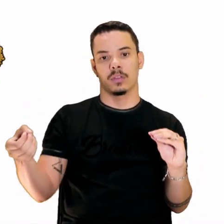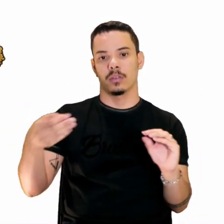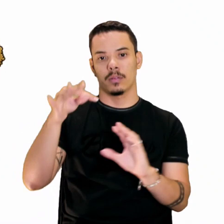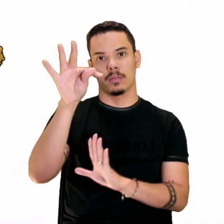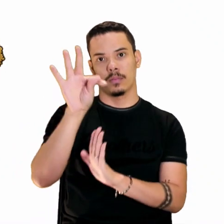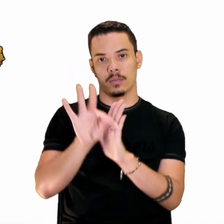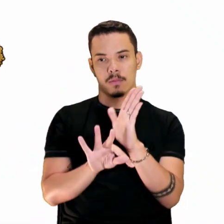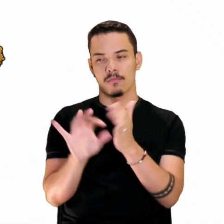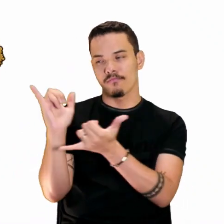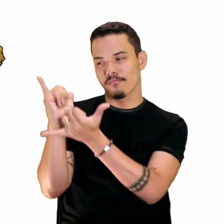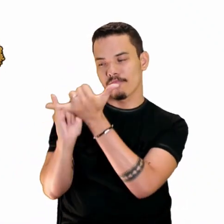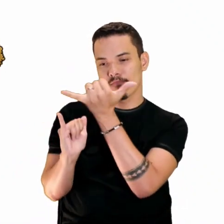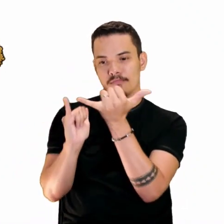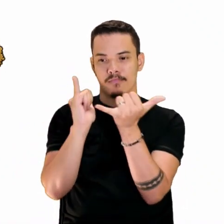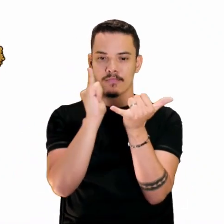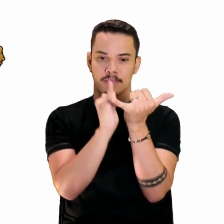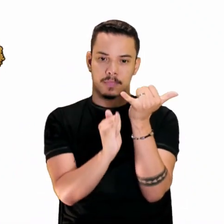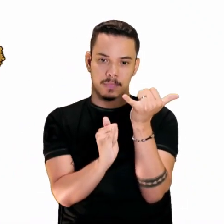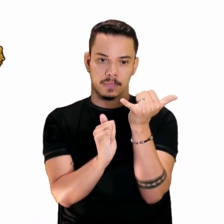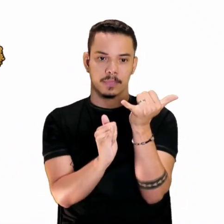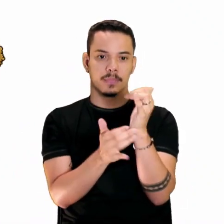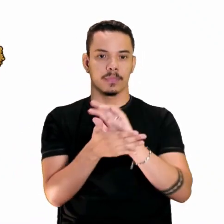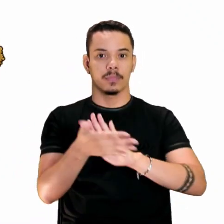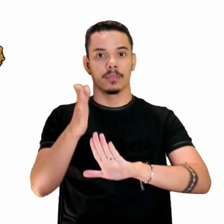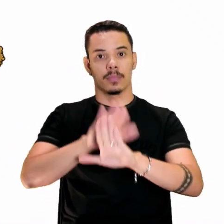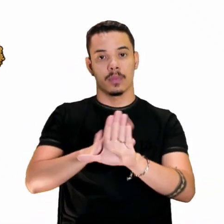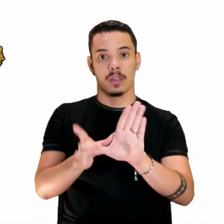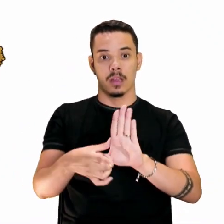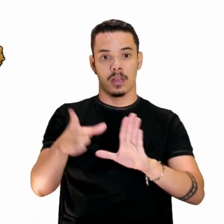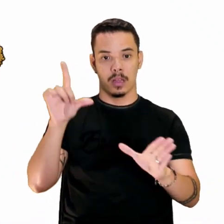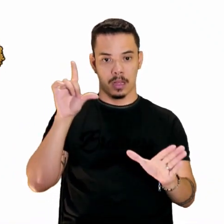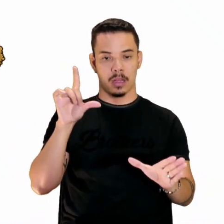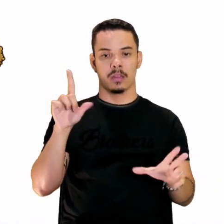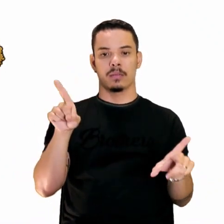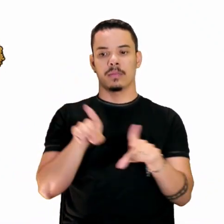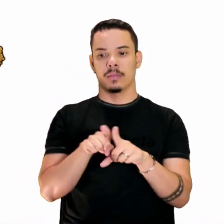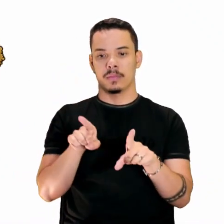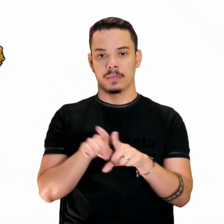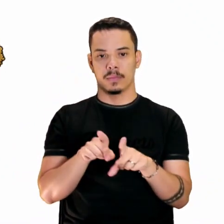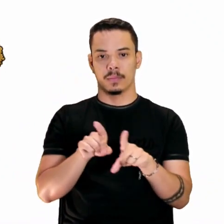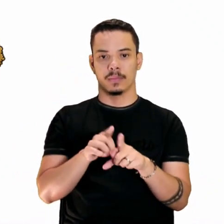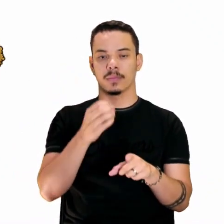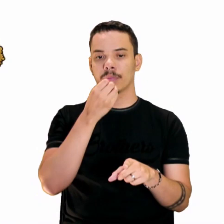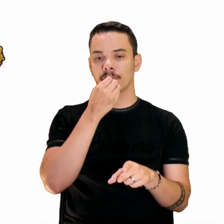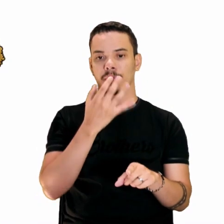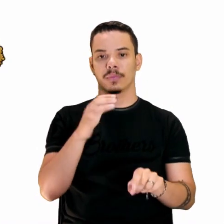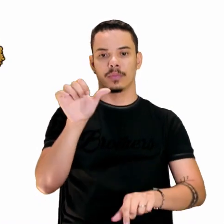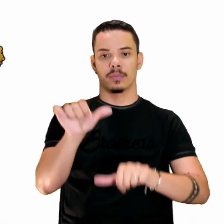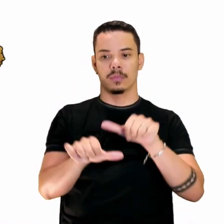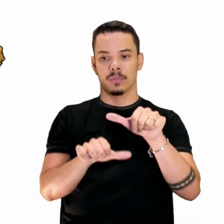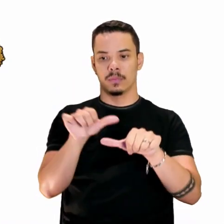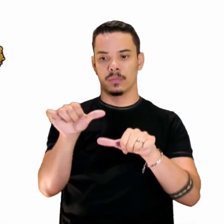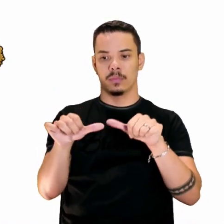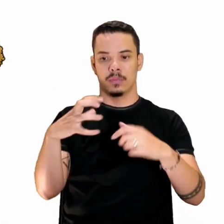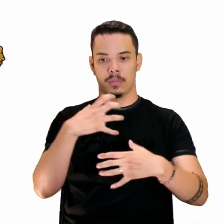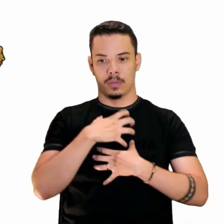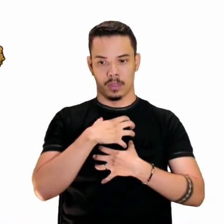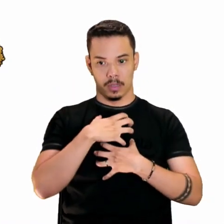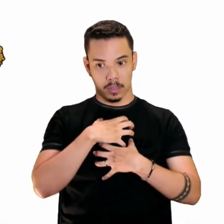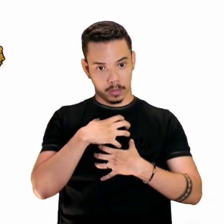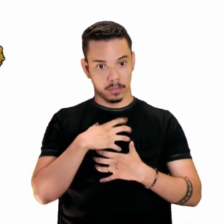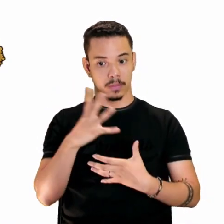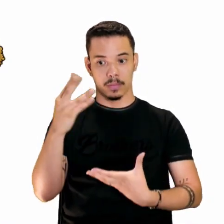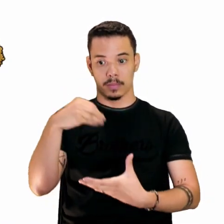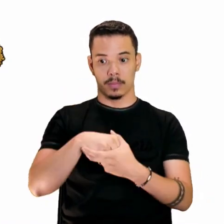com semelhança a um anterior, procura-se também evidenciar uma mudança de sentido que